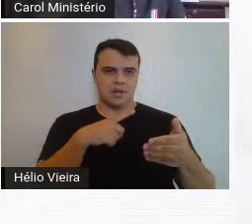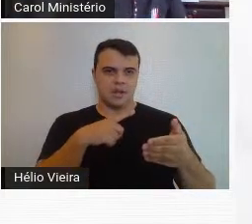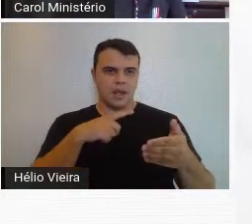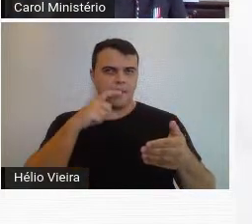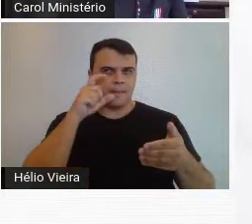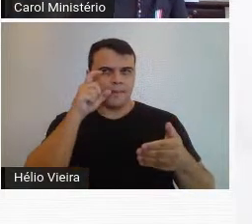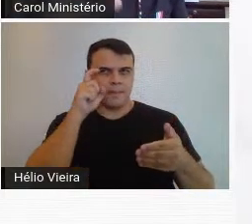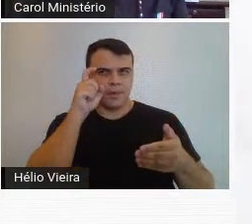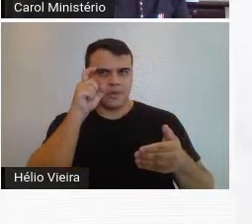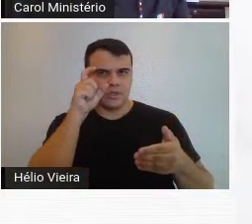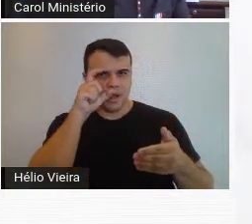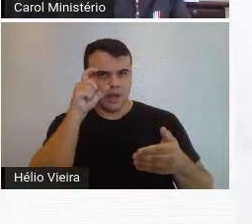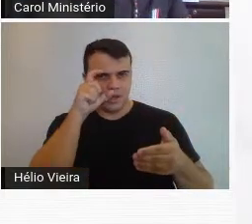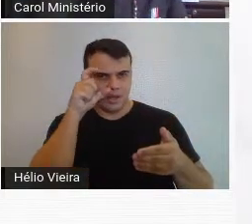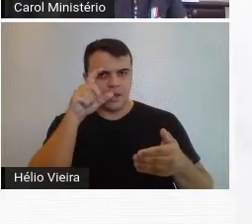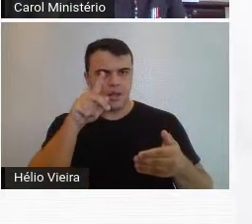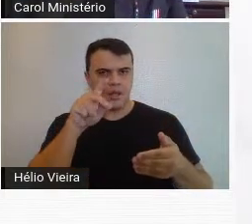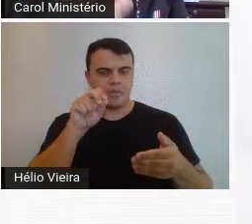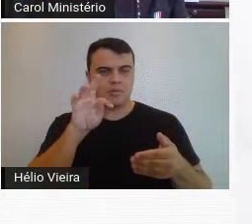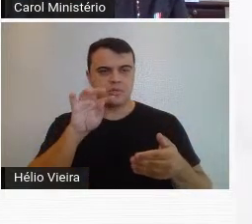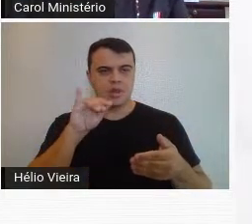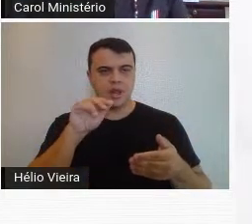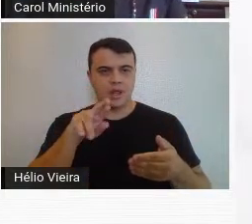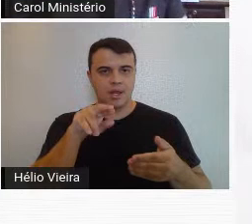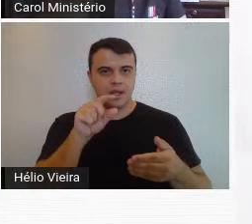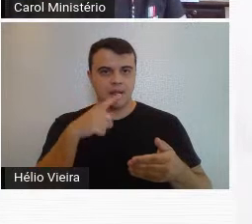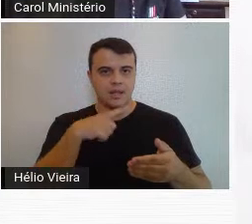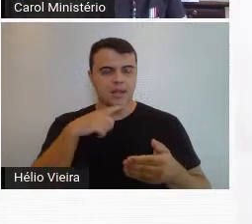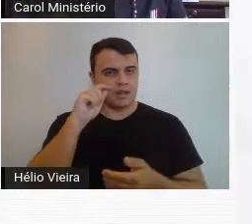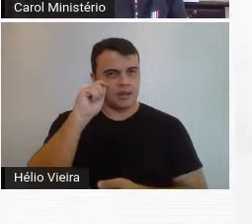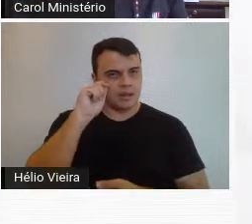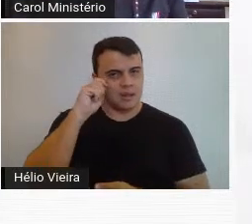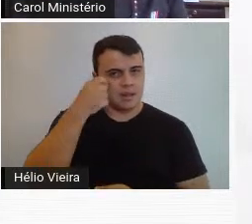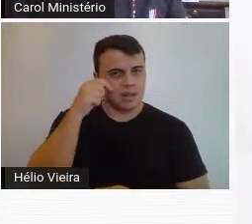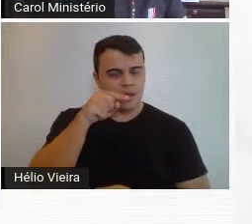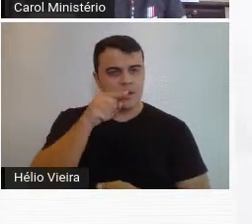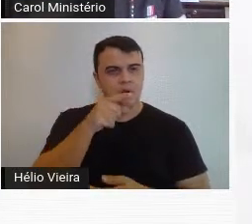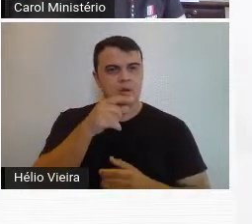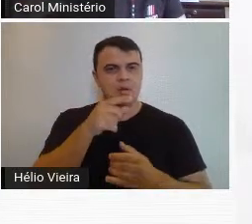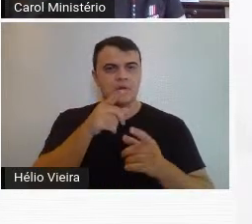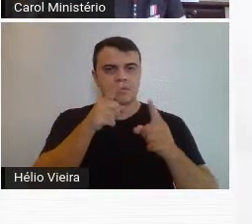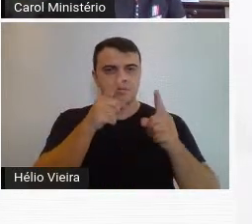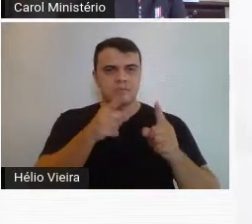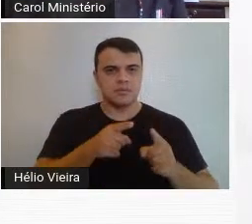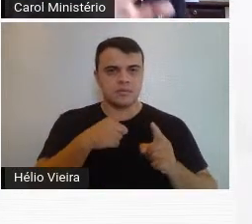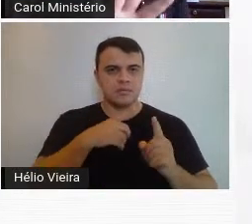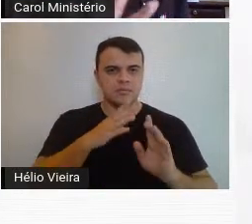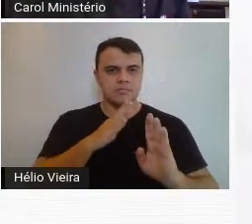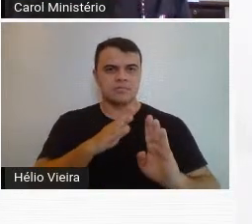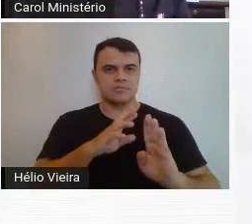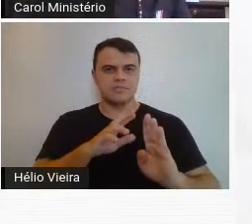essa mais figurativa, dessa figura do negro, uma representação um pouco neutra,